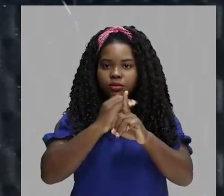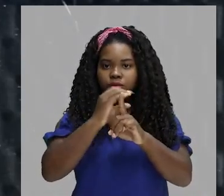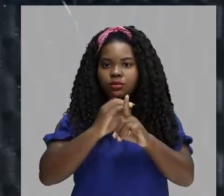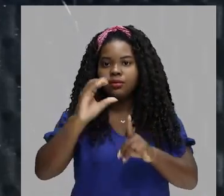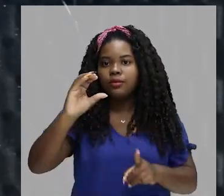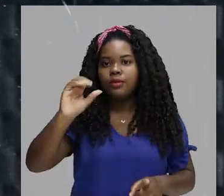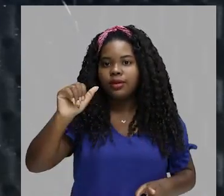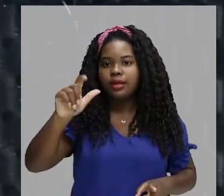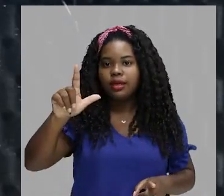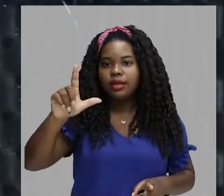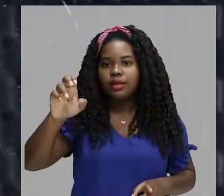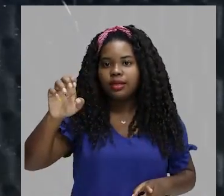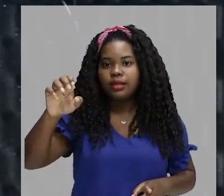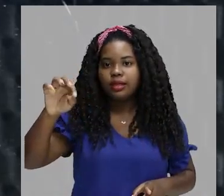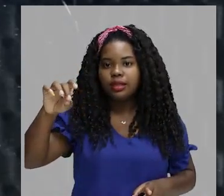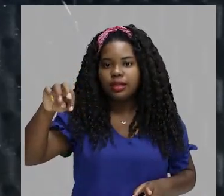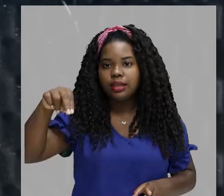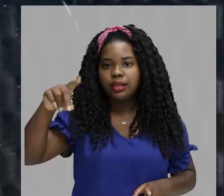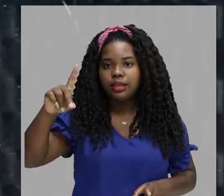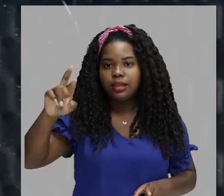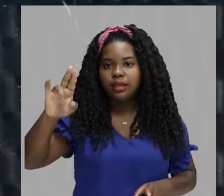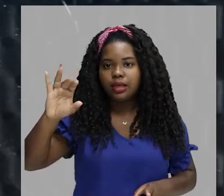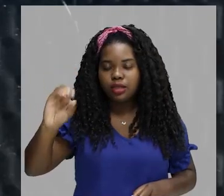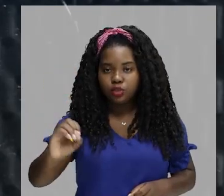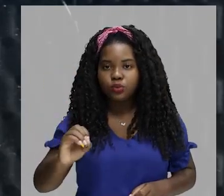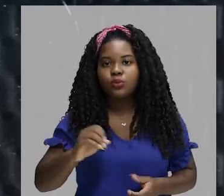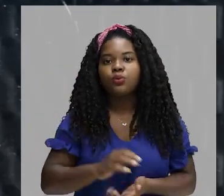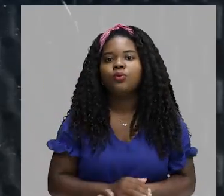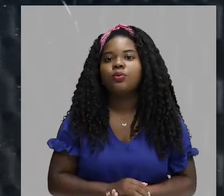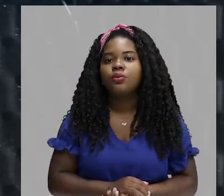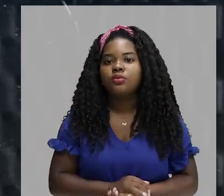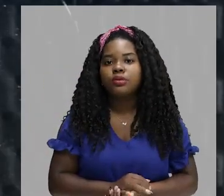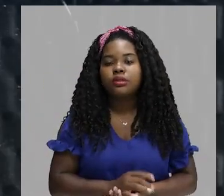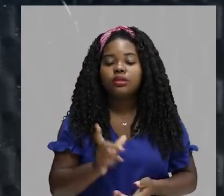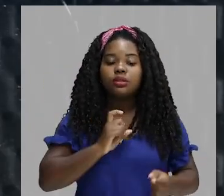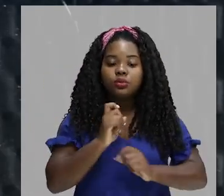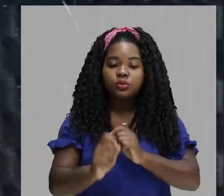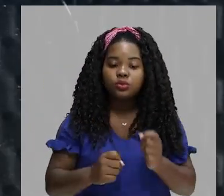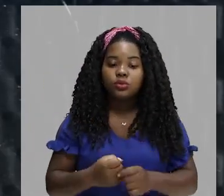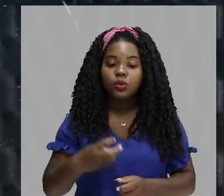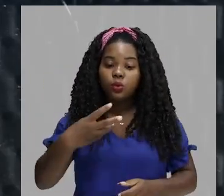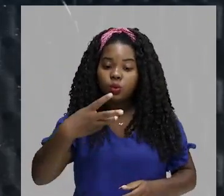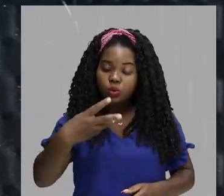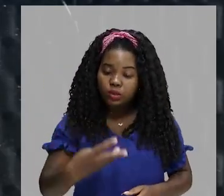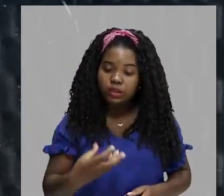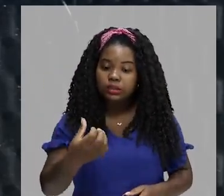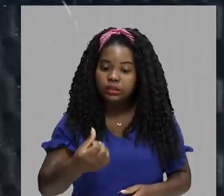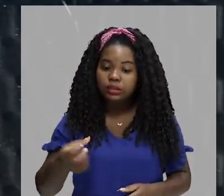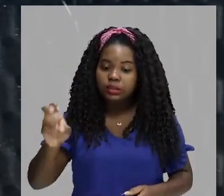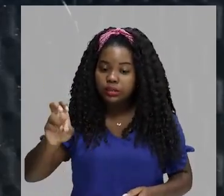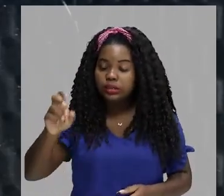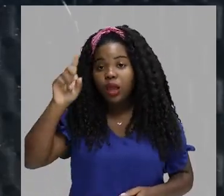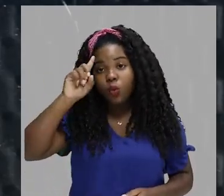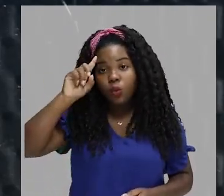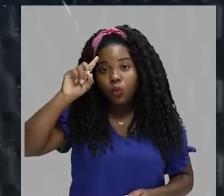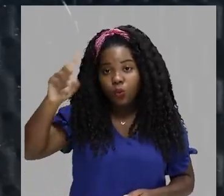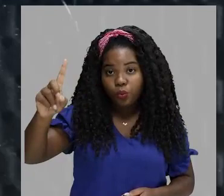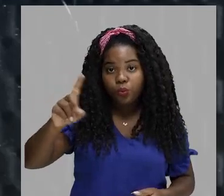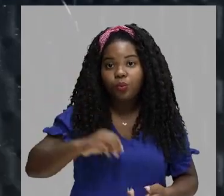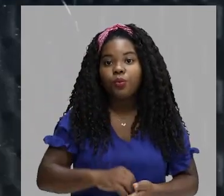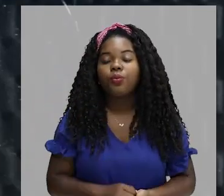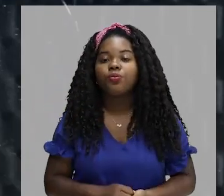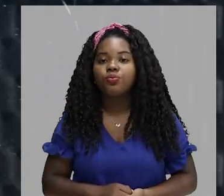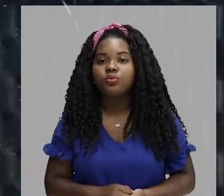Sol, o famoso calendário da Pedra do Sol, onde nós temos um calendário com 365 dias. Além